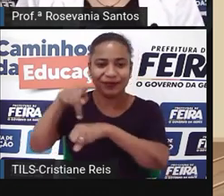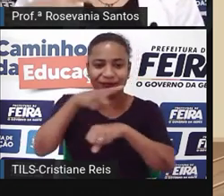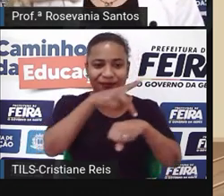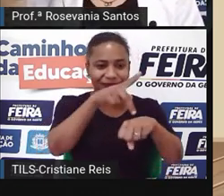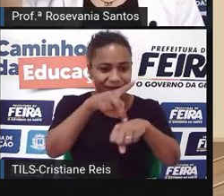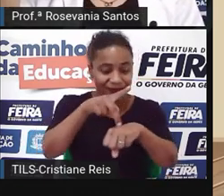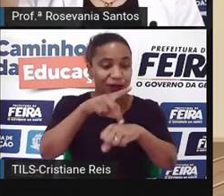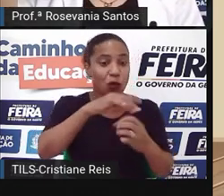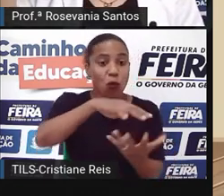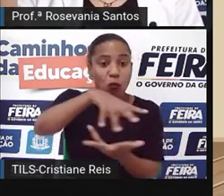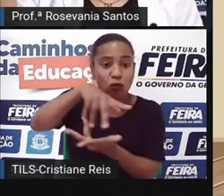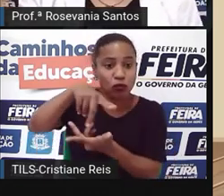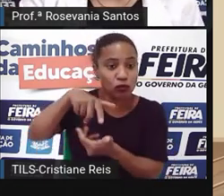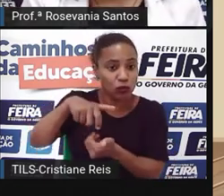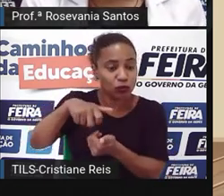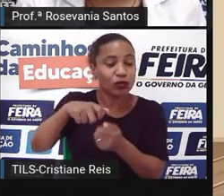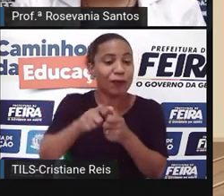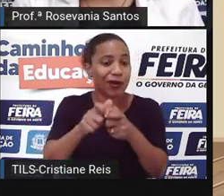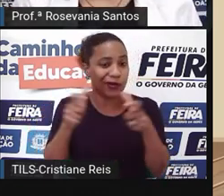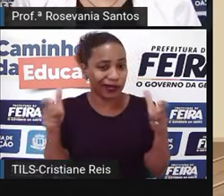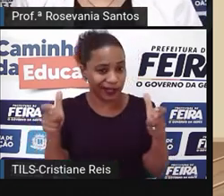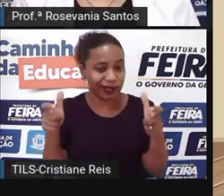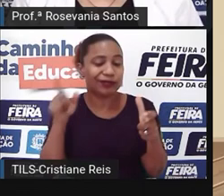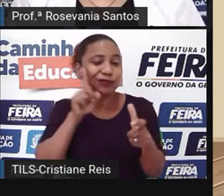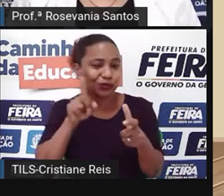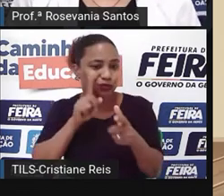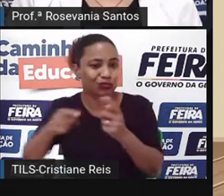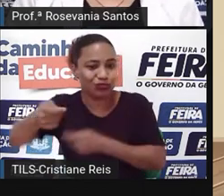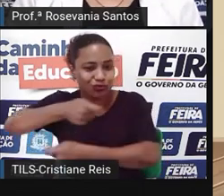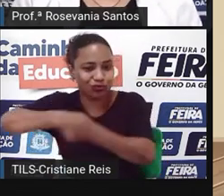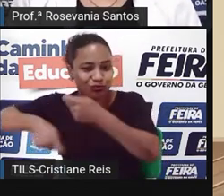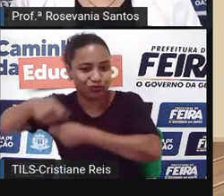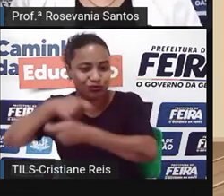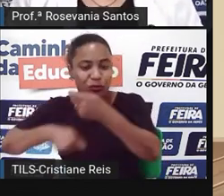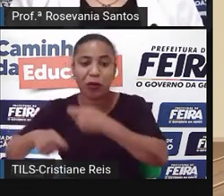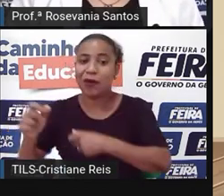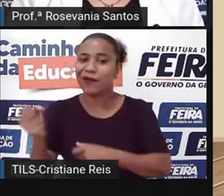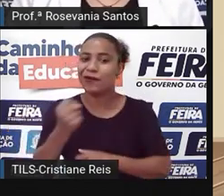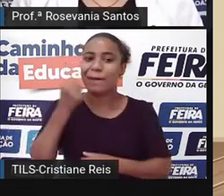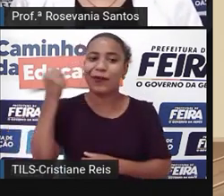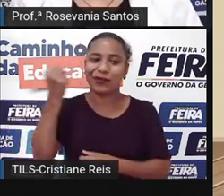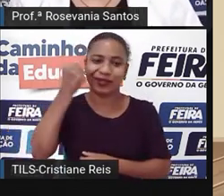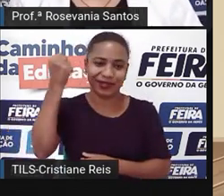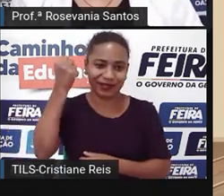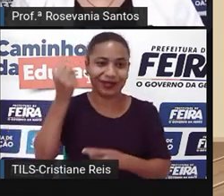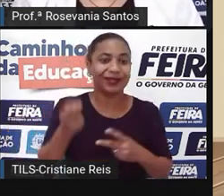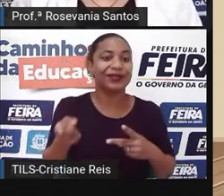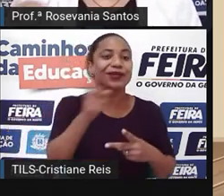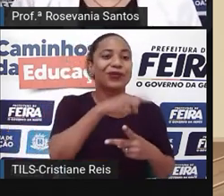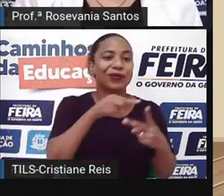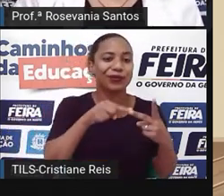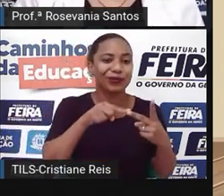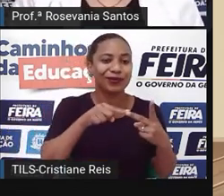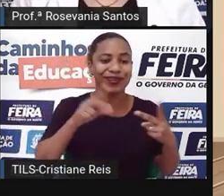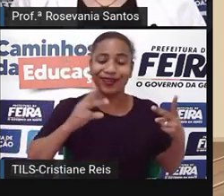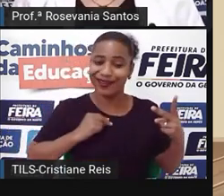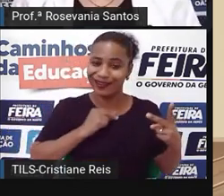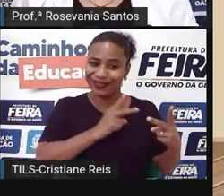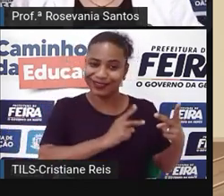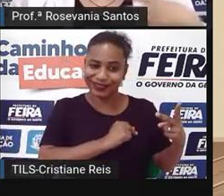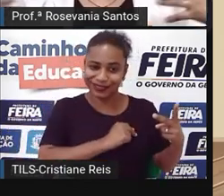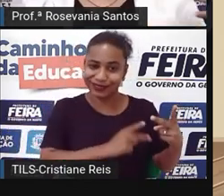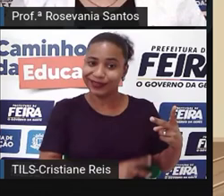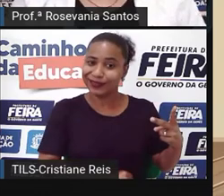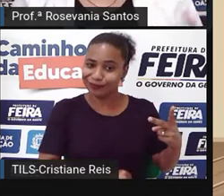mundo, tendo relações comerciais com quase todos os países do mundo. E do outro lado, nós temos a China, que